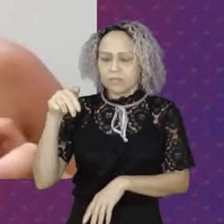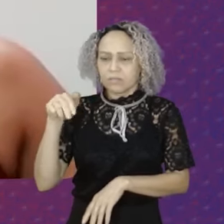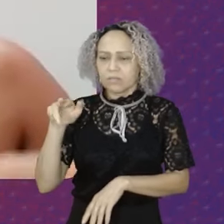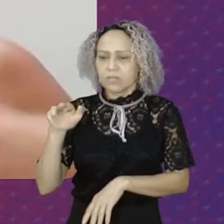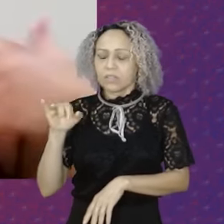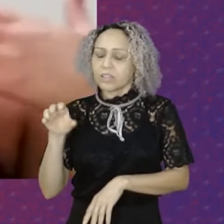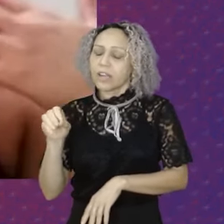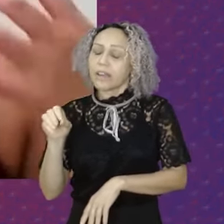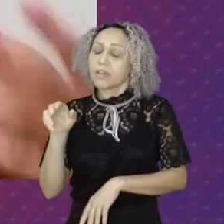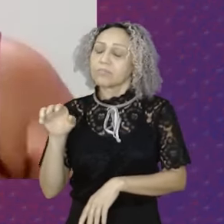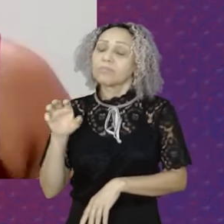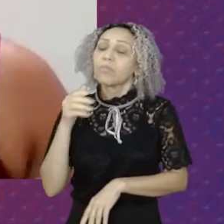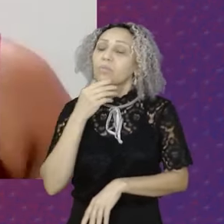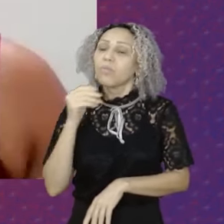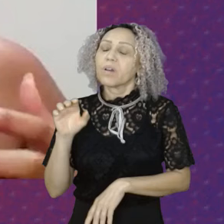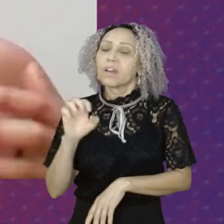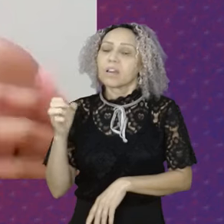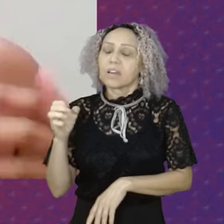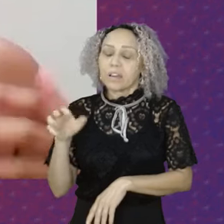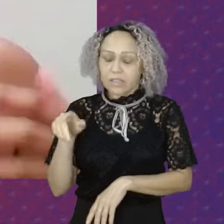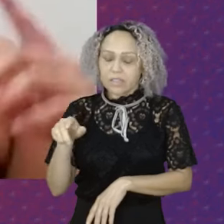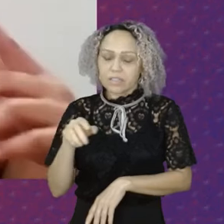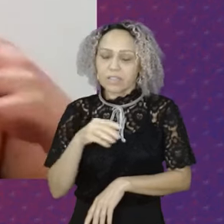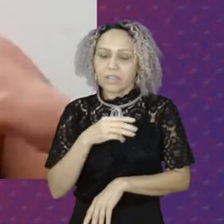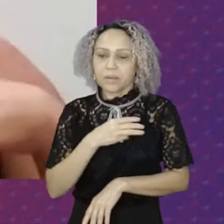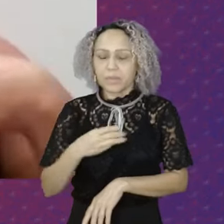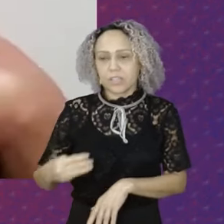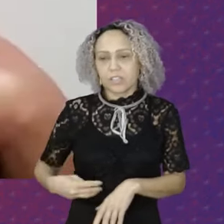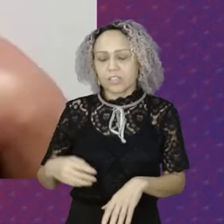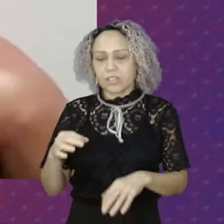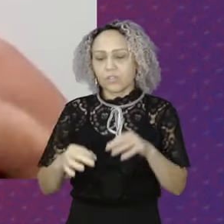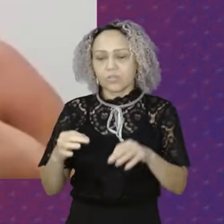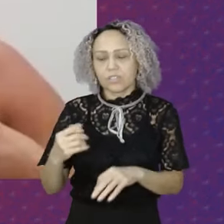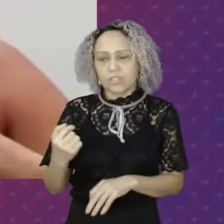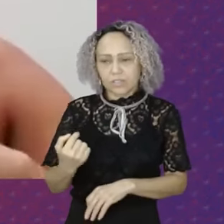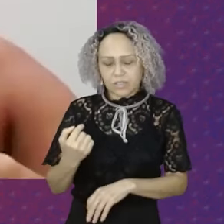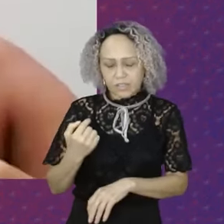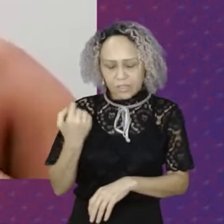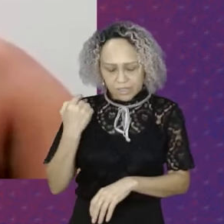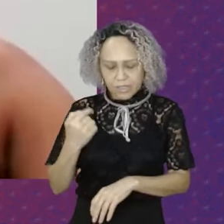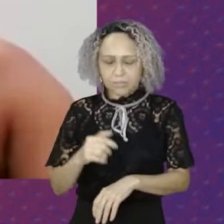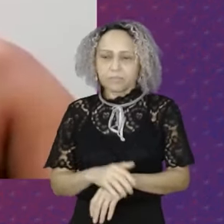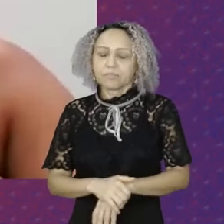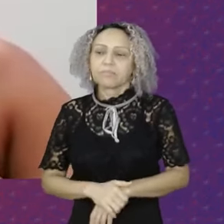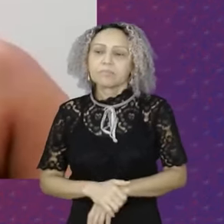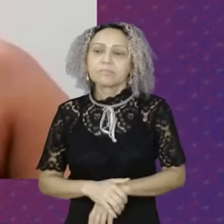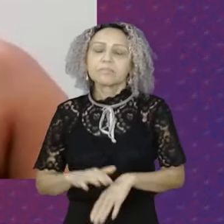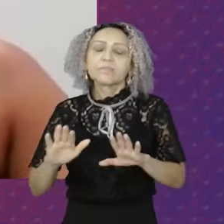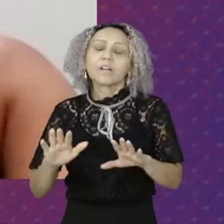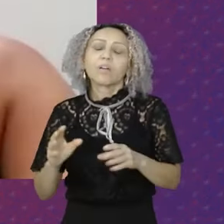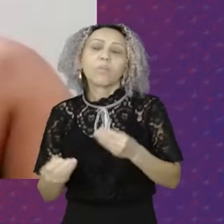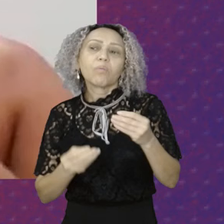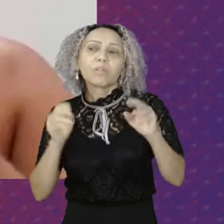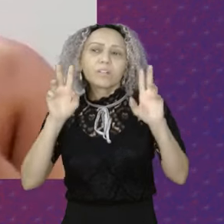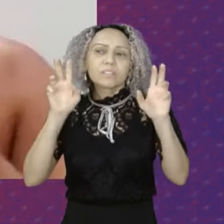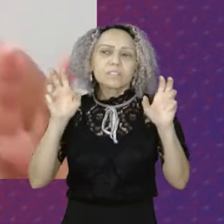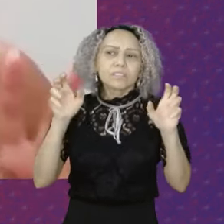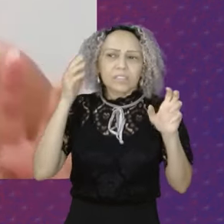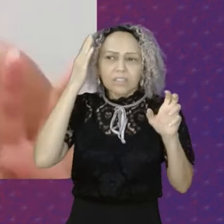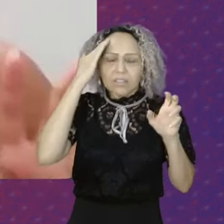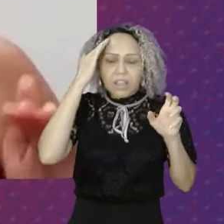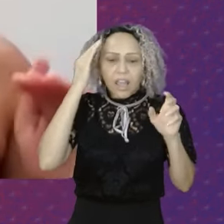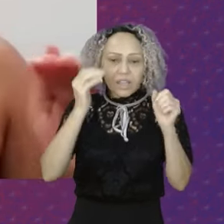segurança Que tenha como base A garantia de direitos E especial a articulação Entendendo a segurança Como uma política